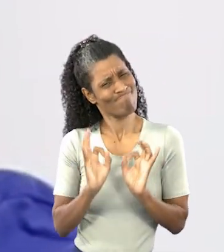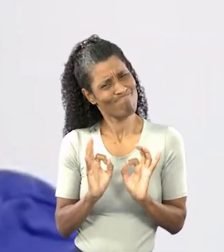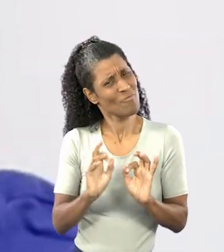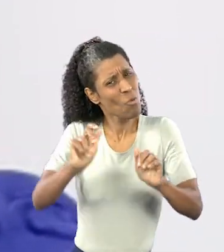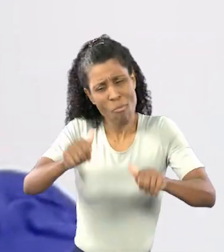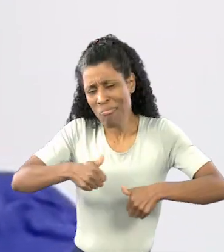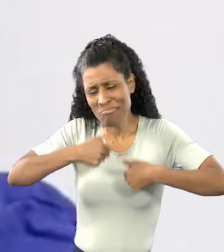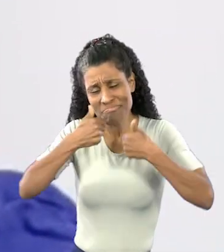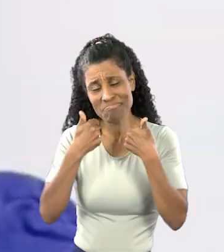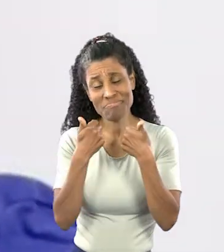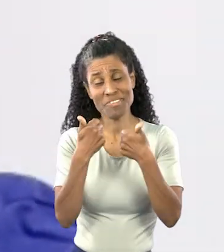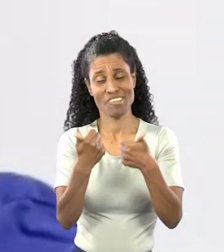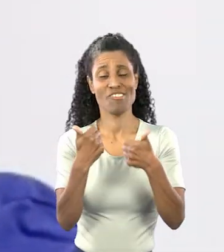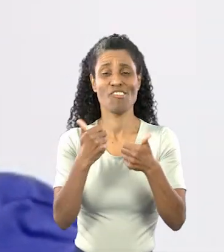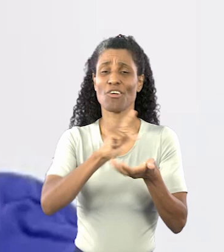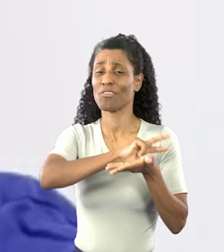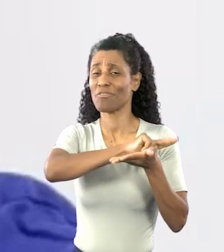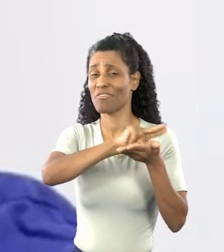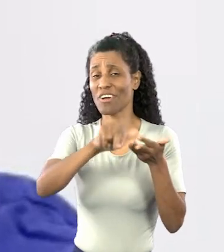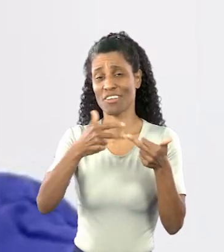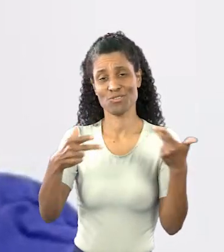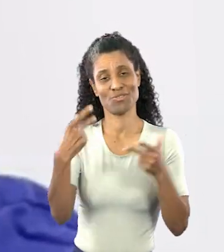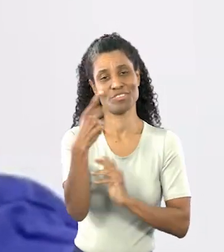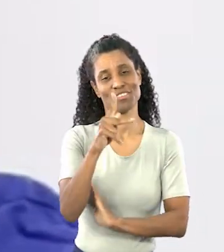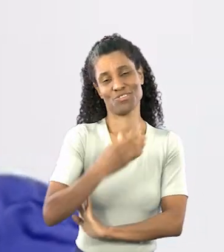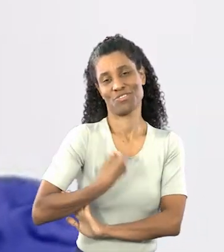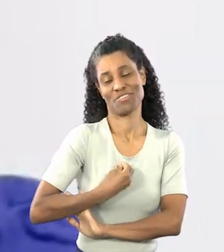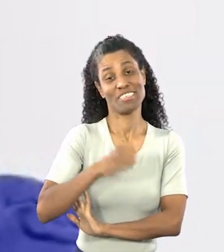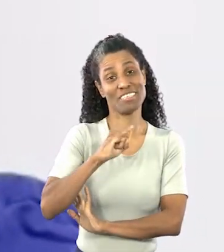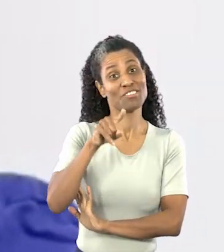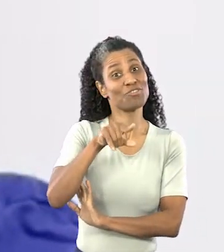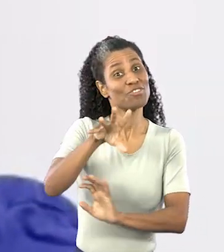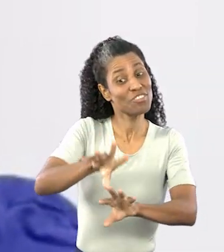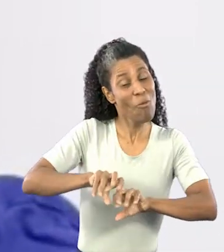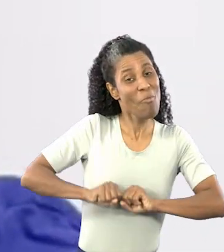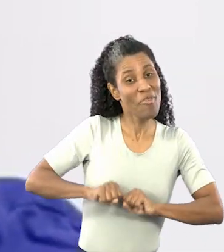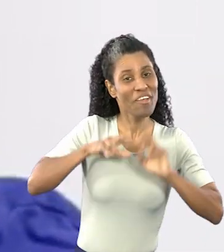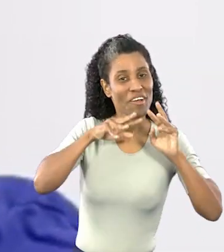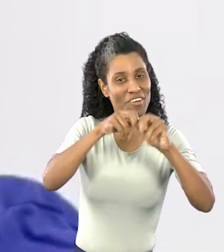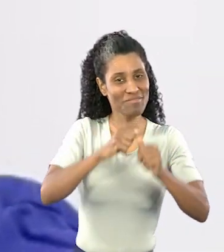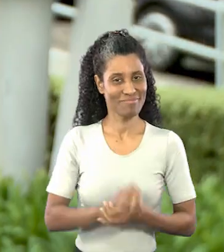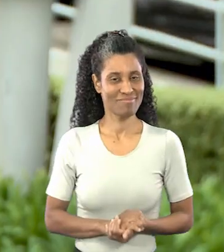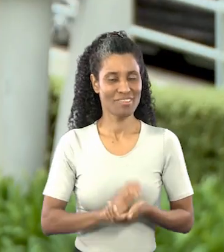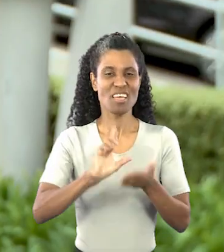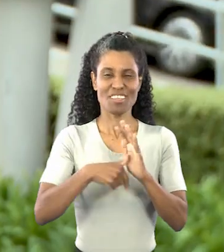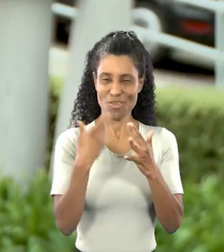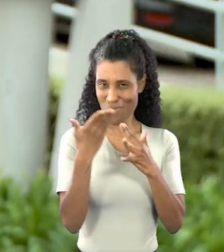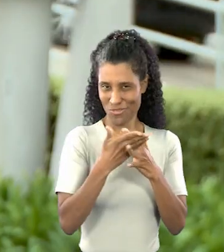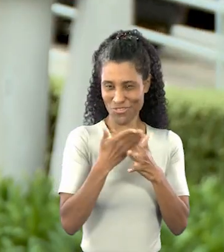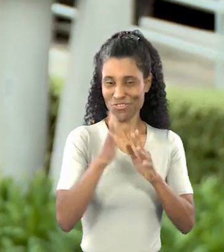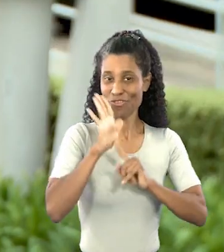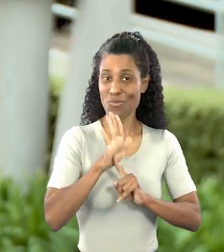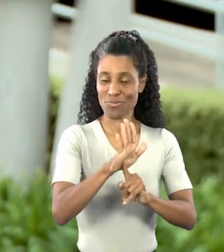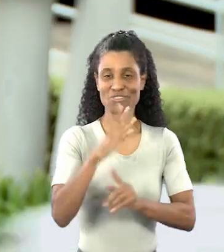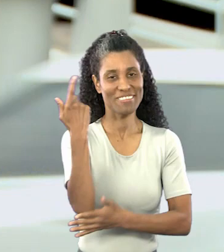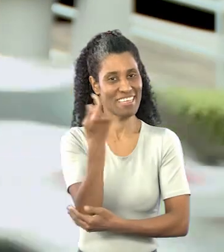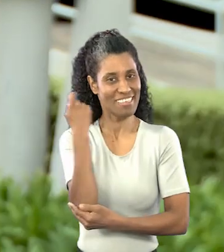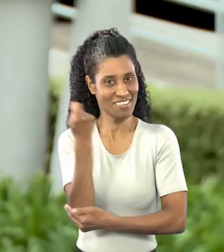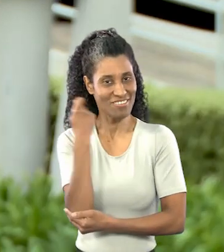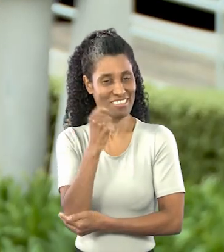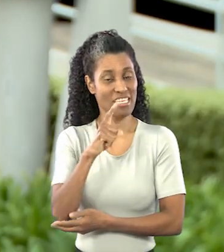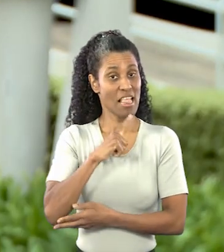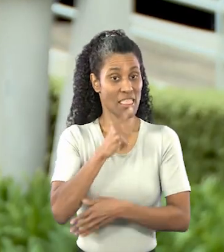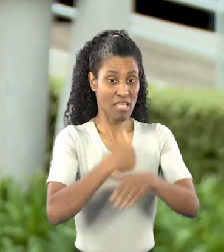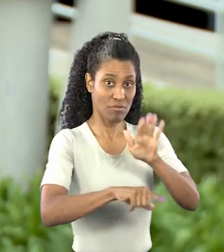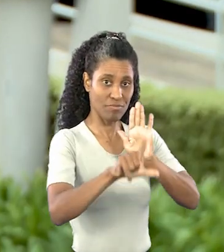com certeza, vai melhorar vários sentidos da sua vida se você adotar um pet. No próximo bloco, a gente vai mostrar que